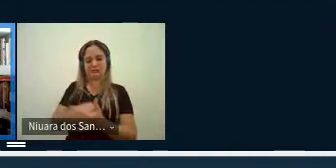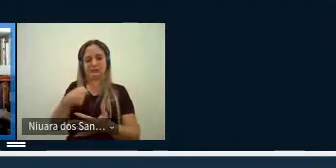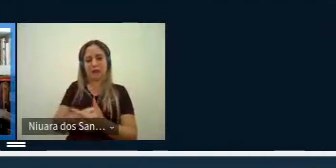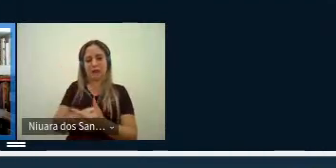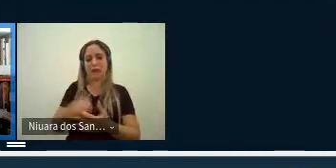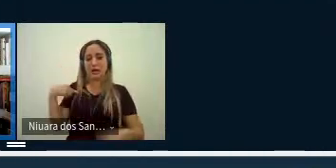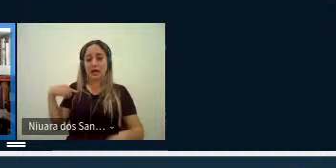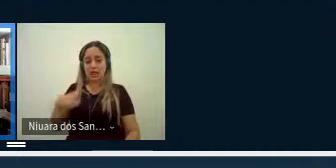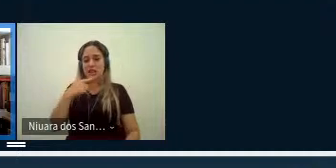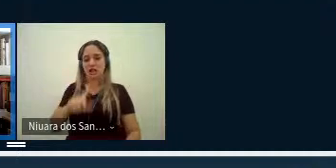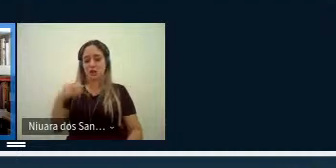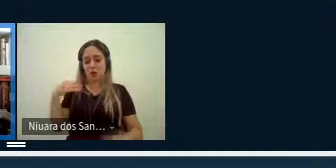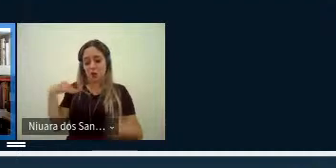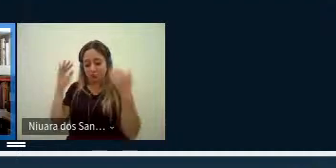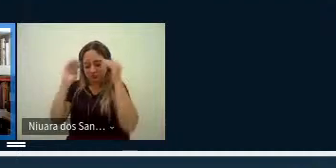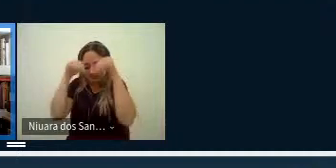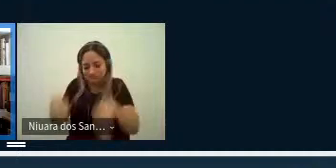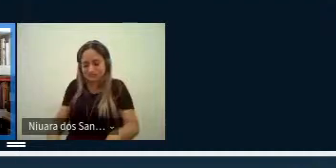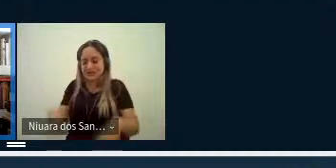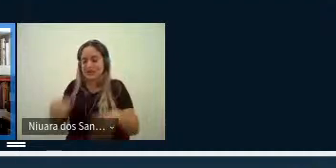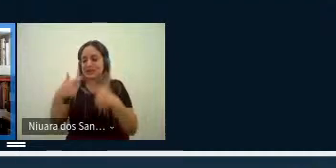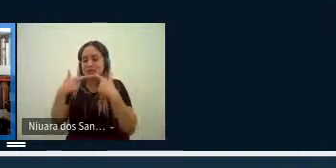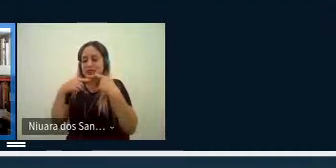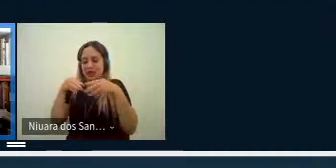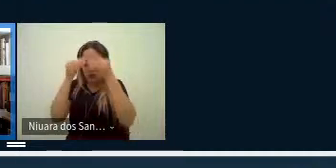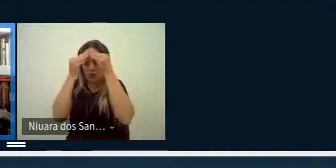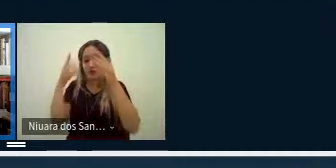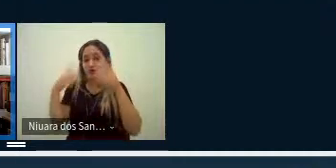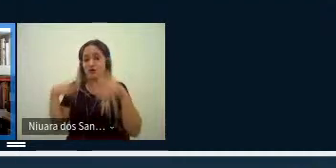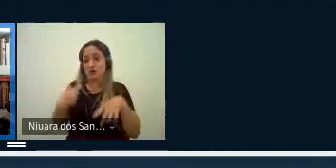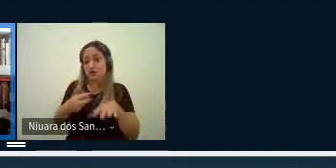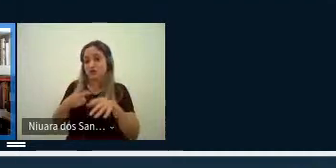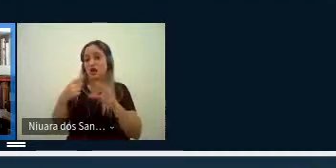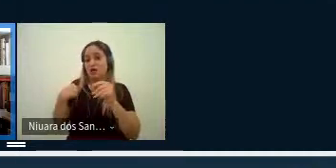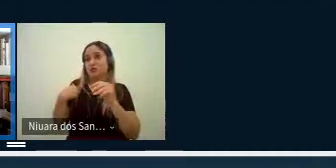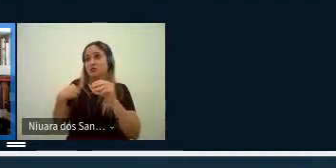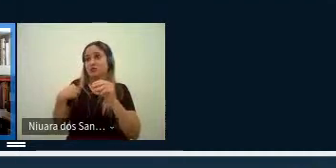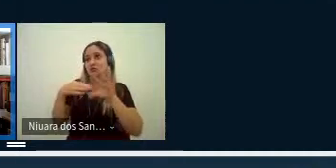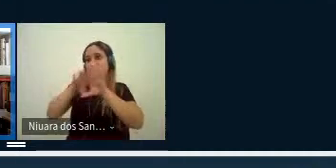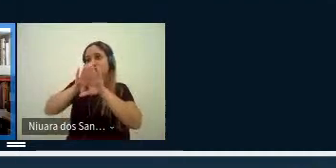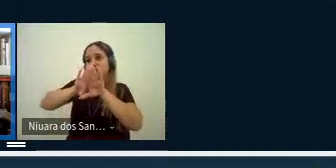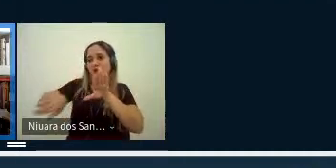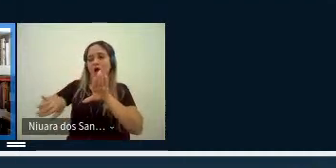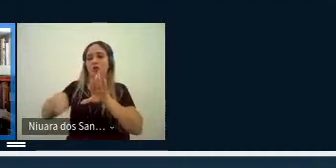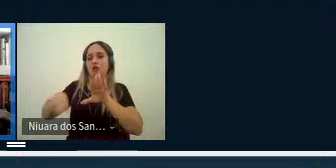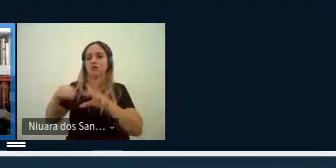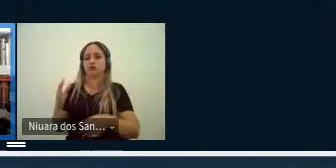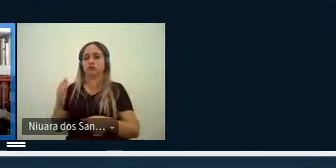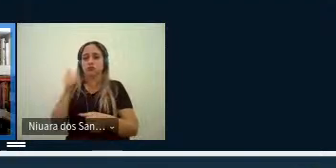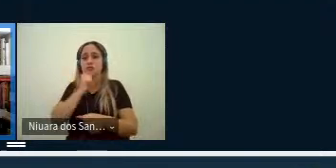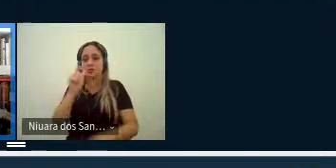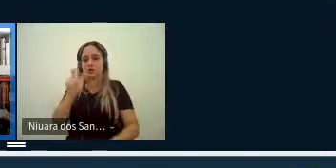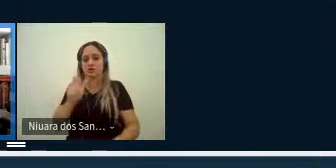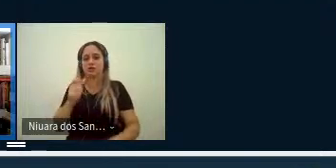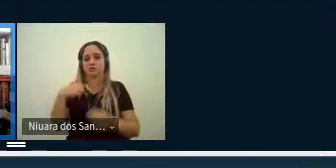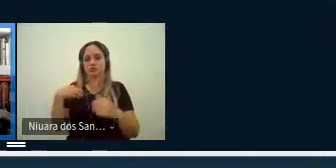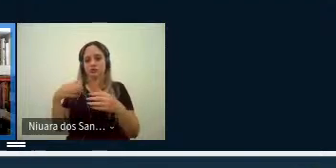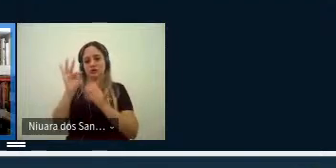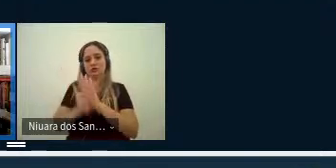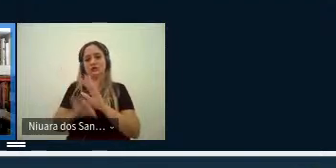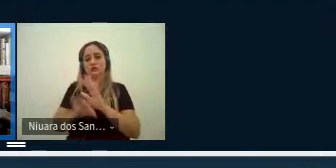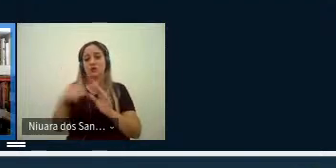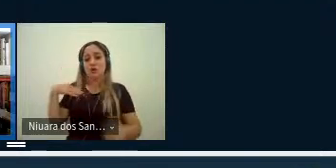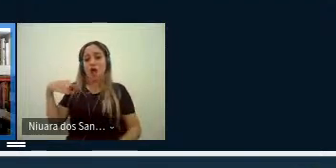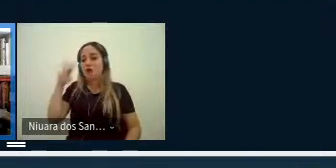subversão da linguagem seria então possível descortinar femininos nos textos né em outras palavras seria possível dar